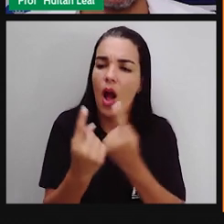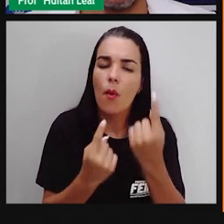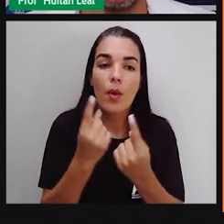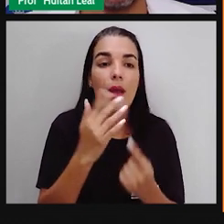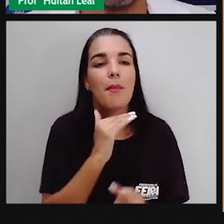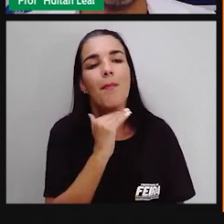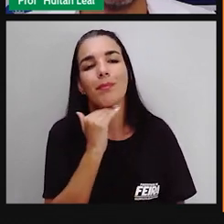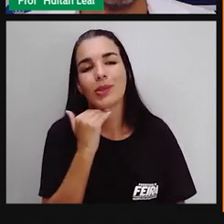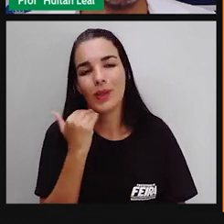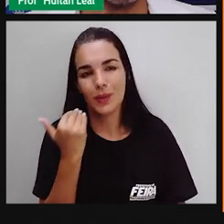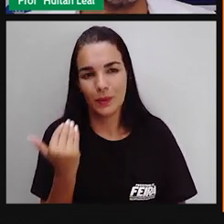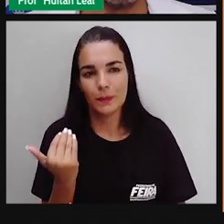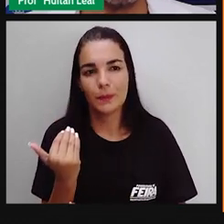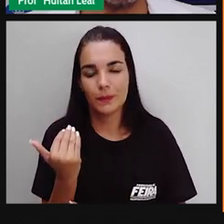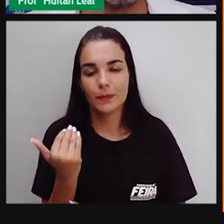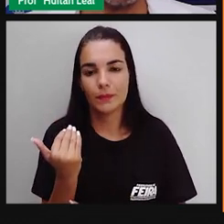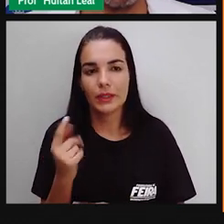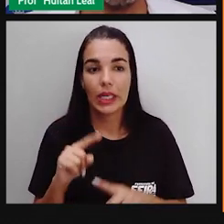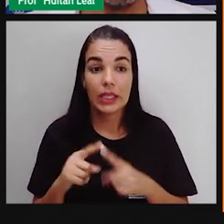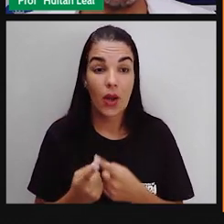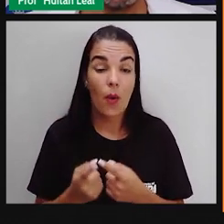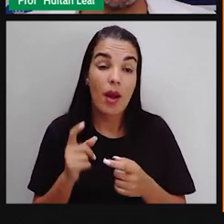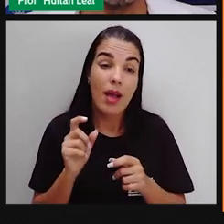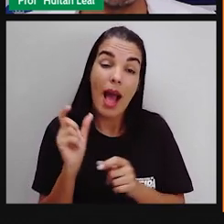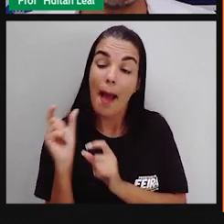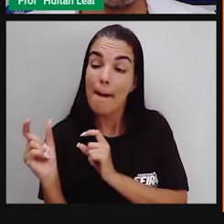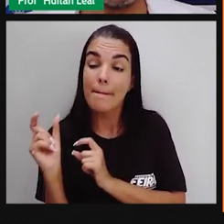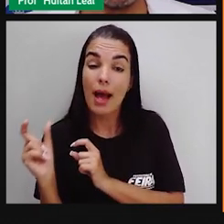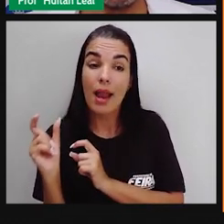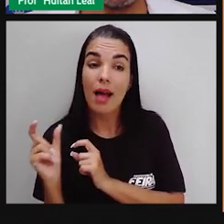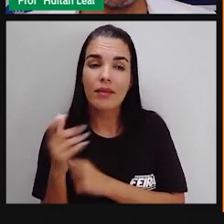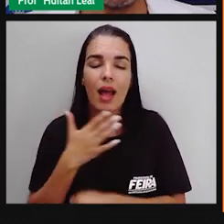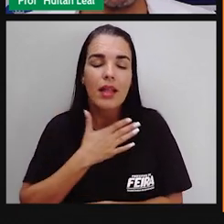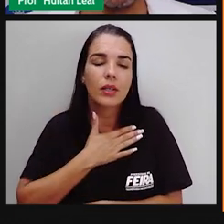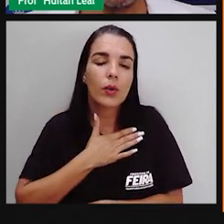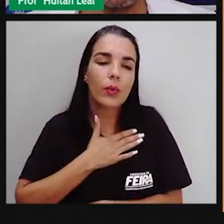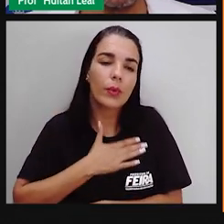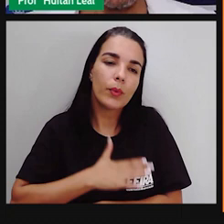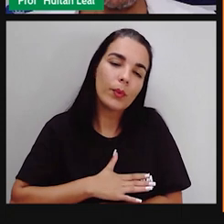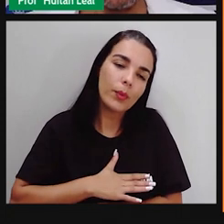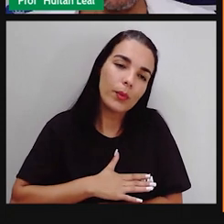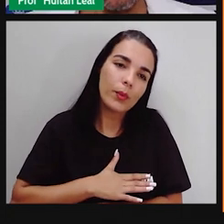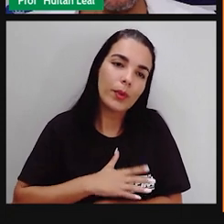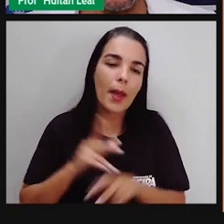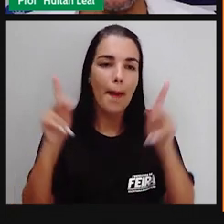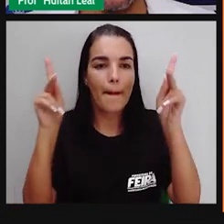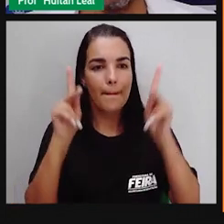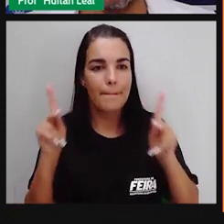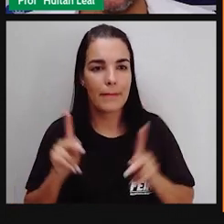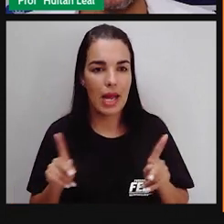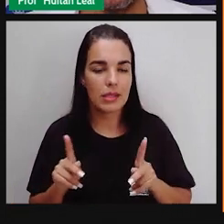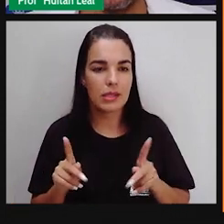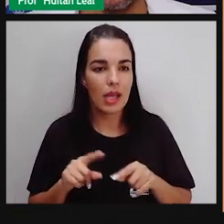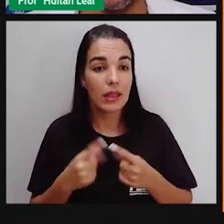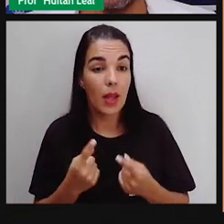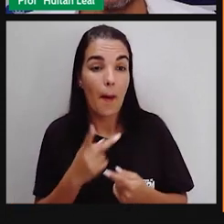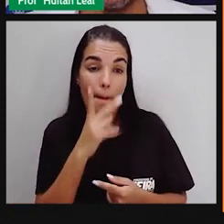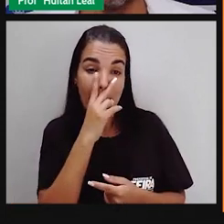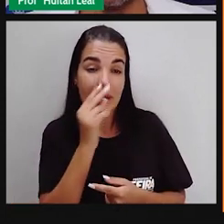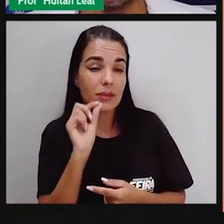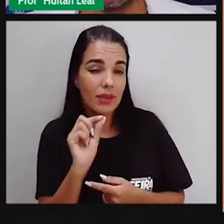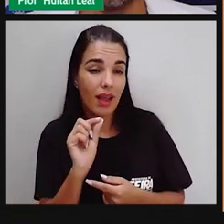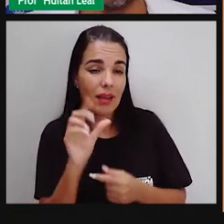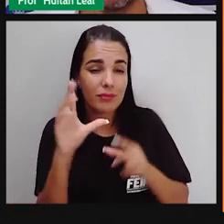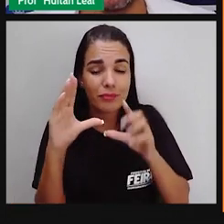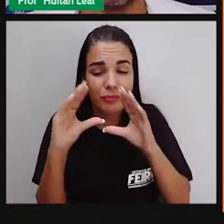faleceu, que morreu. Então, olha a expressão que ele utilizou, descansou em paz. Ele